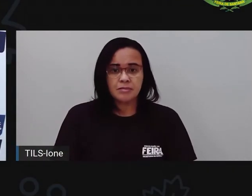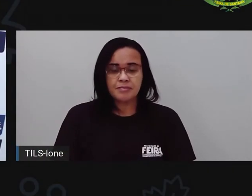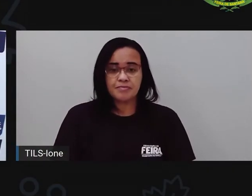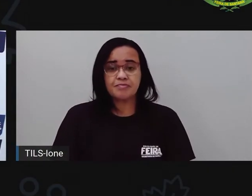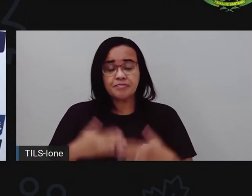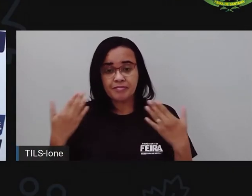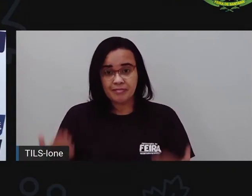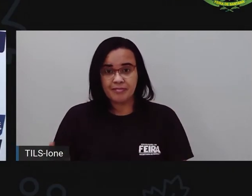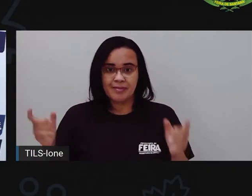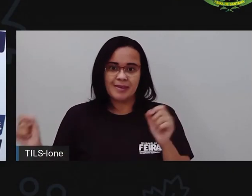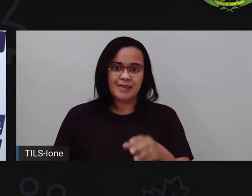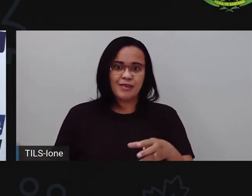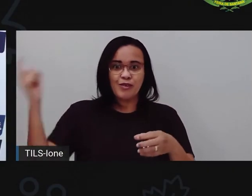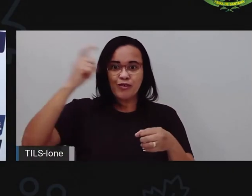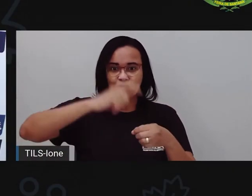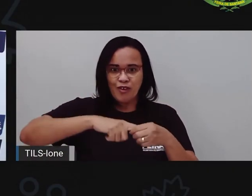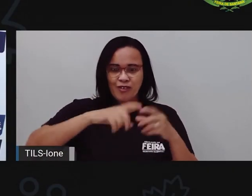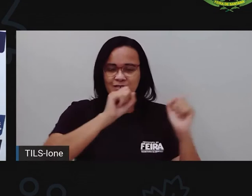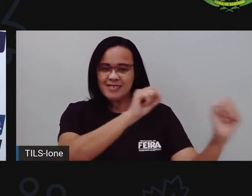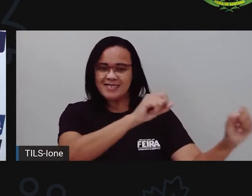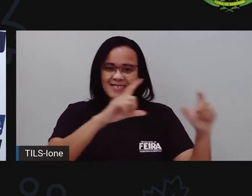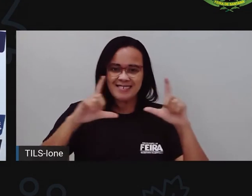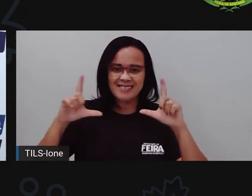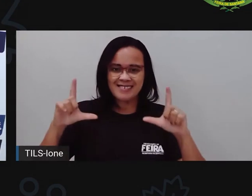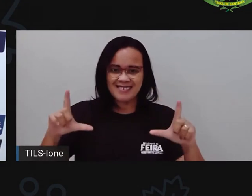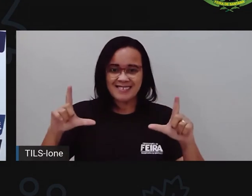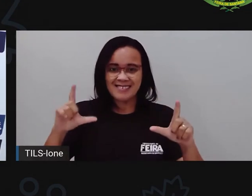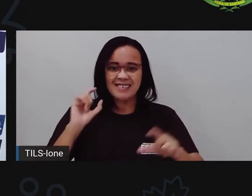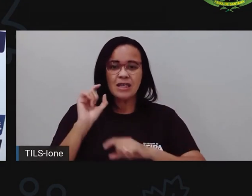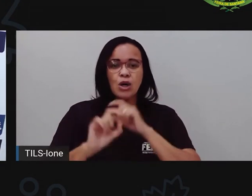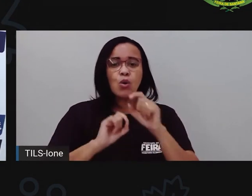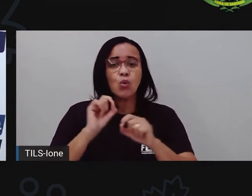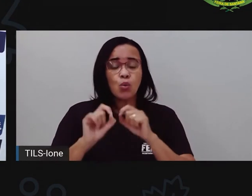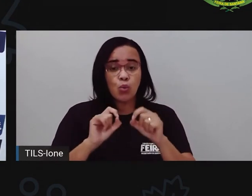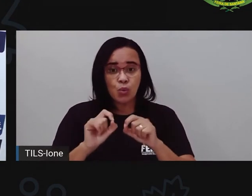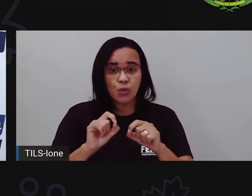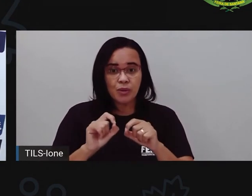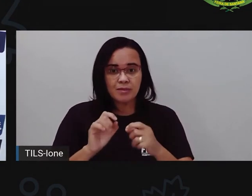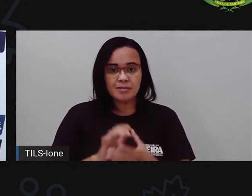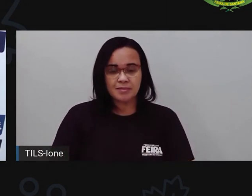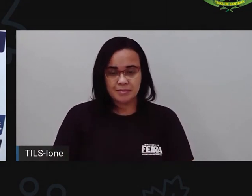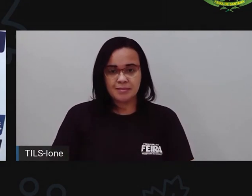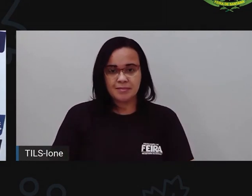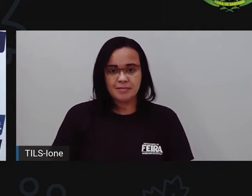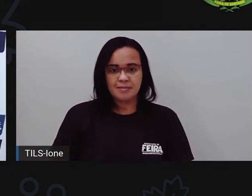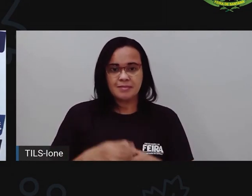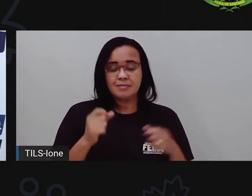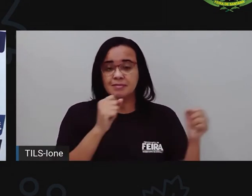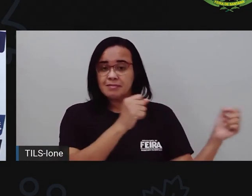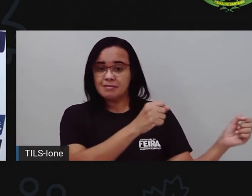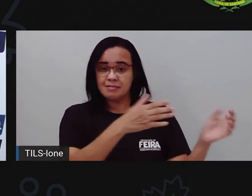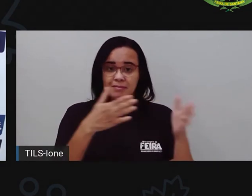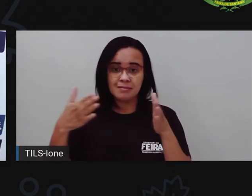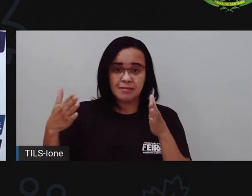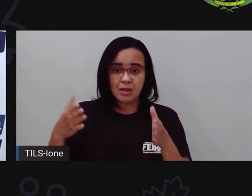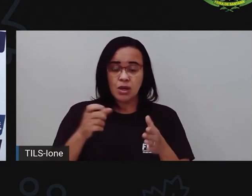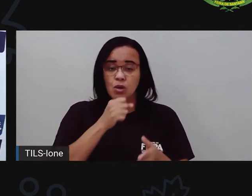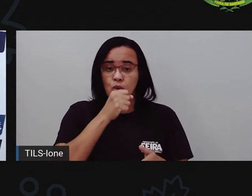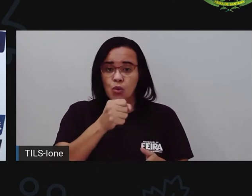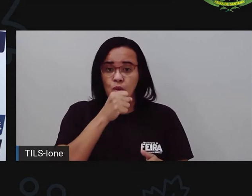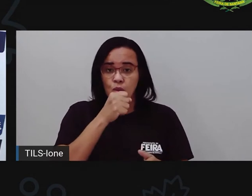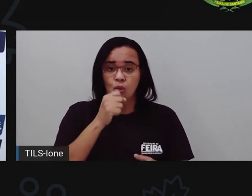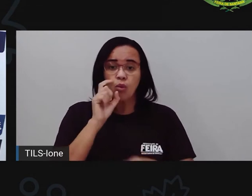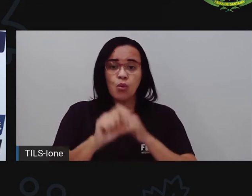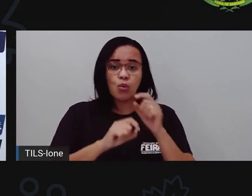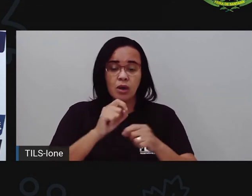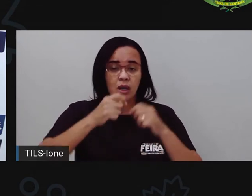voltar lá para a nossa slide, né? Para a gente... Na verdade, a Pró vai compartilhar com vocês uma reportagem que fala um pouco